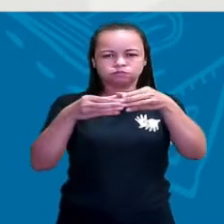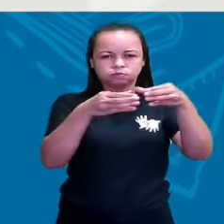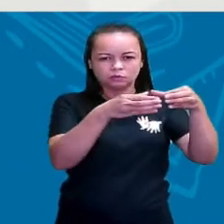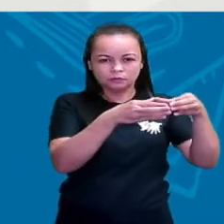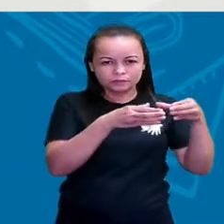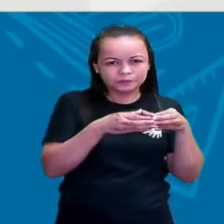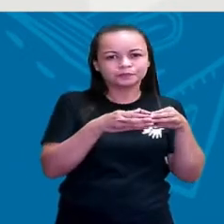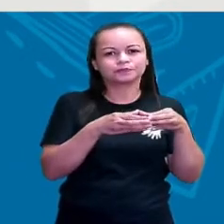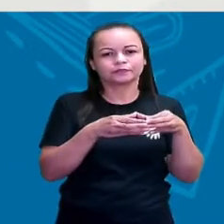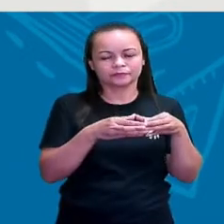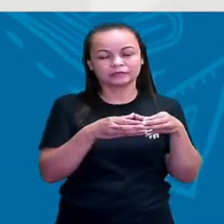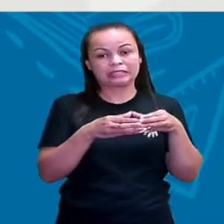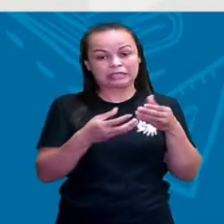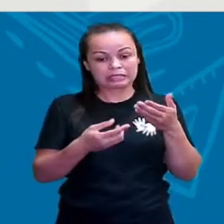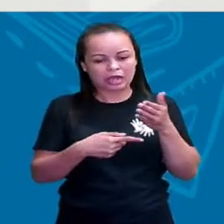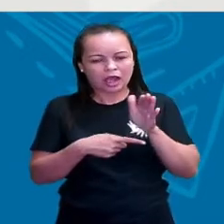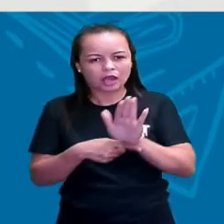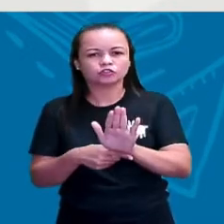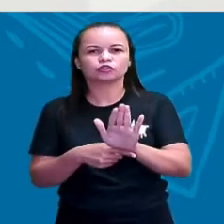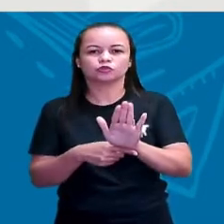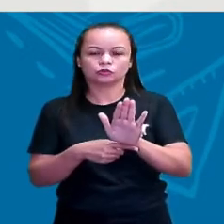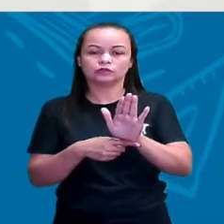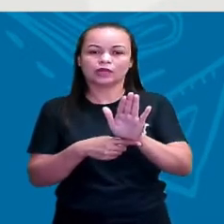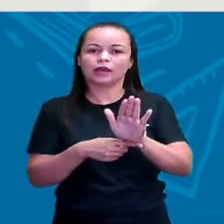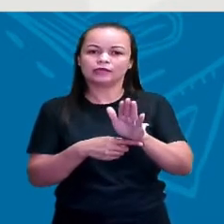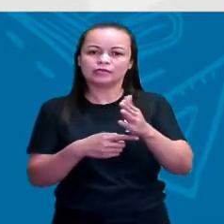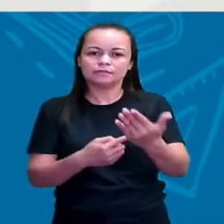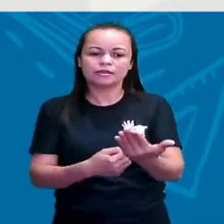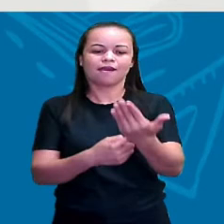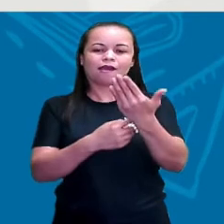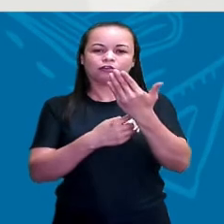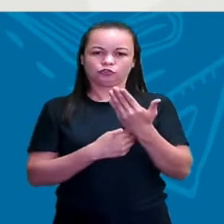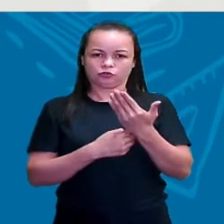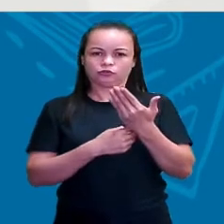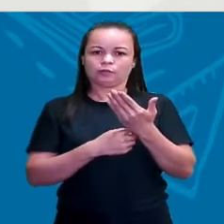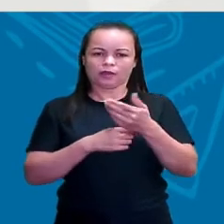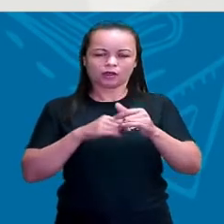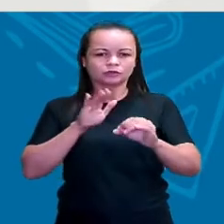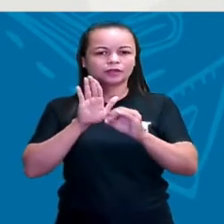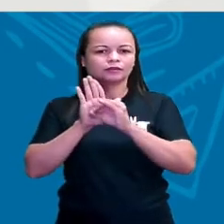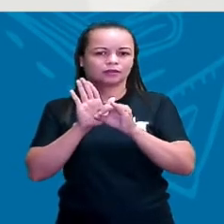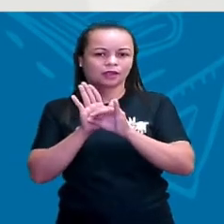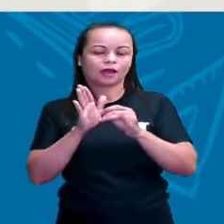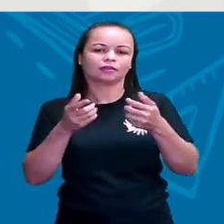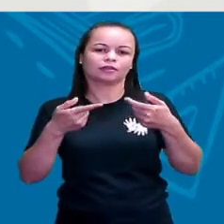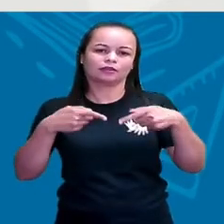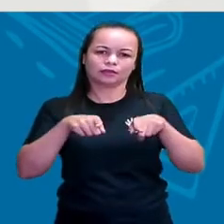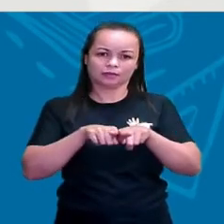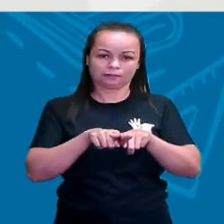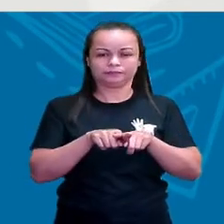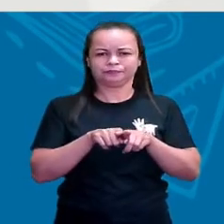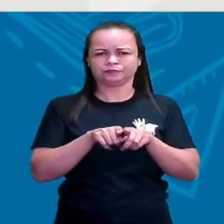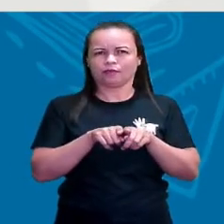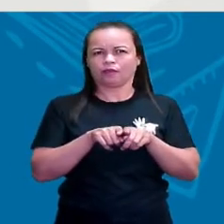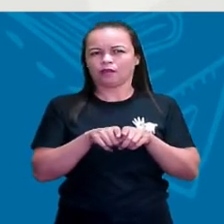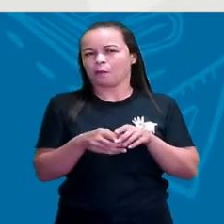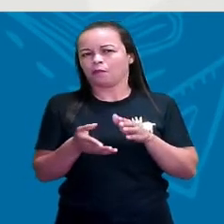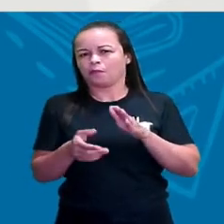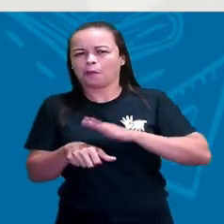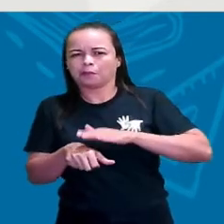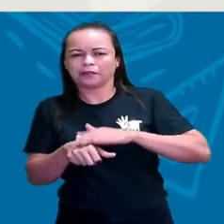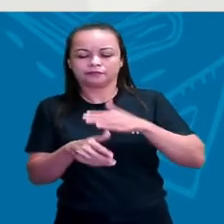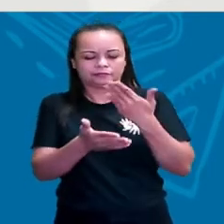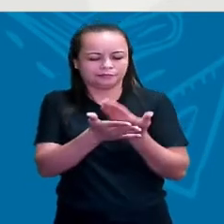ajudam, contribuem pra construção dessa identidade. A partir do momento que eu estudo a